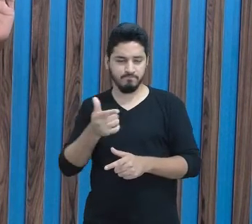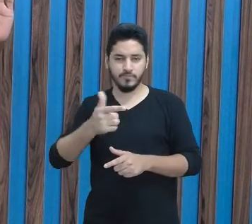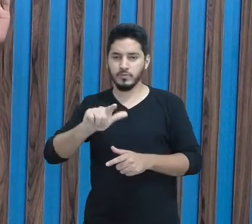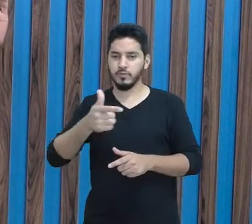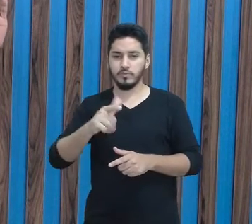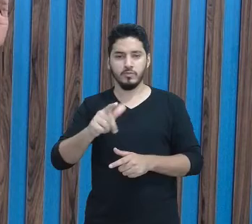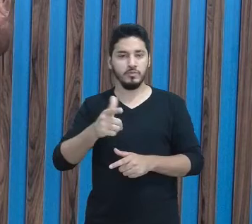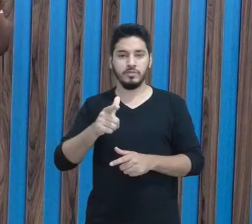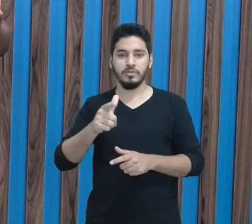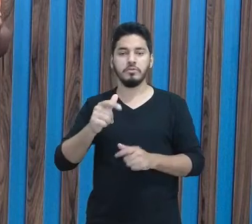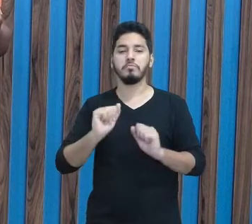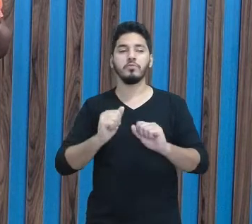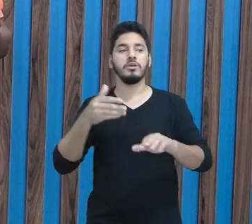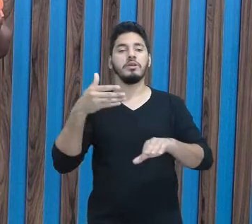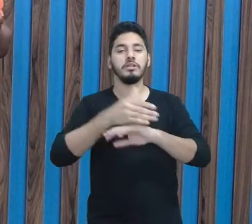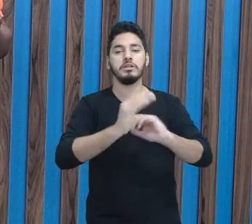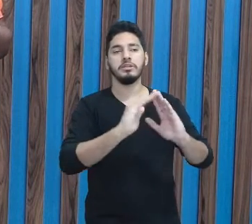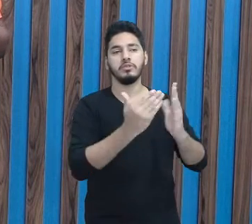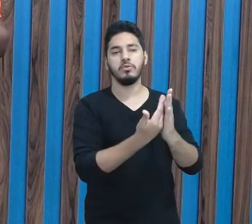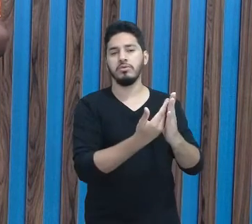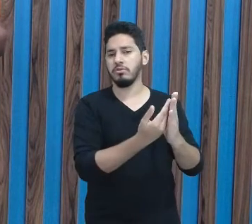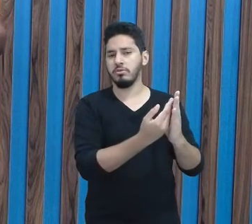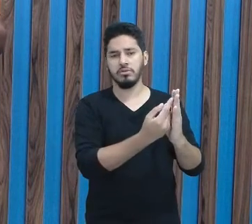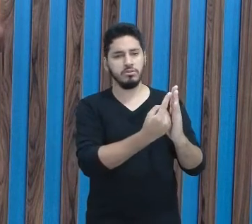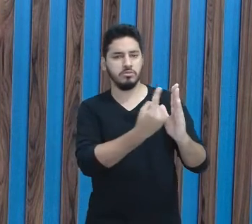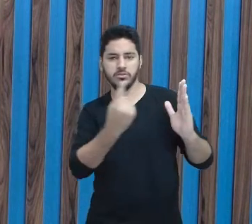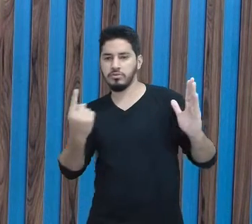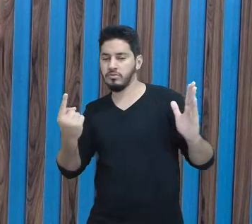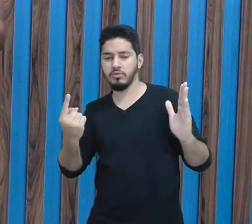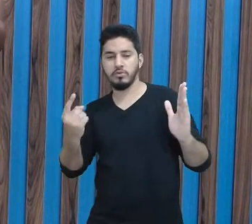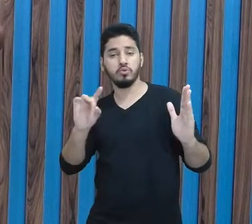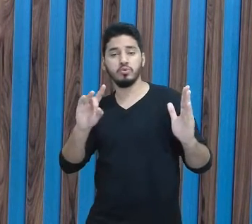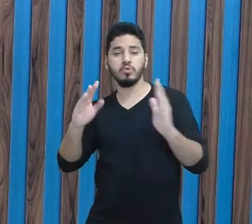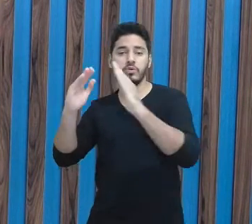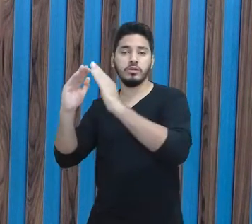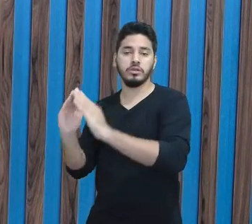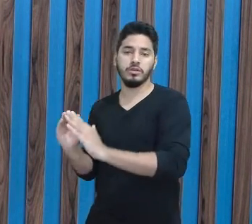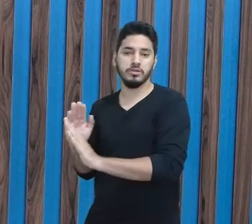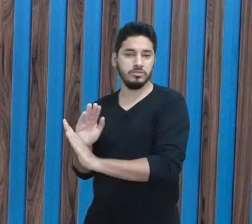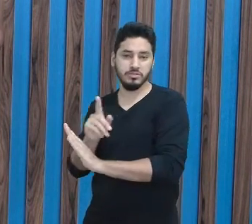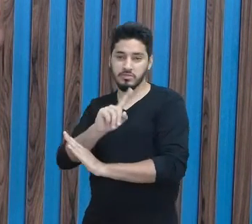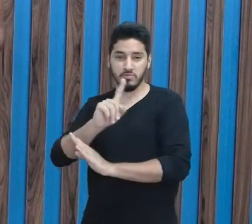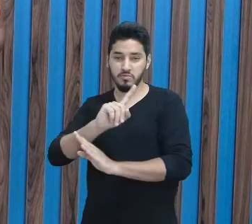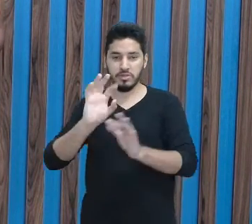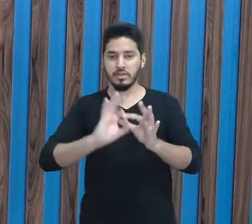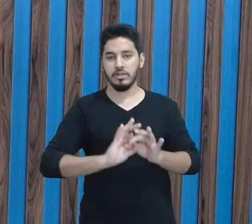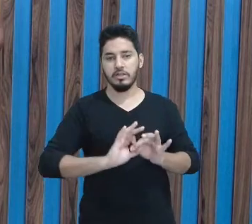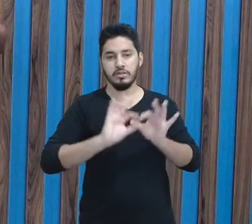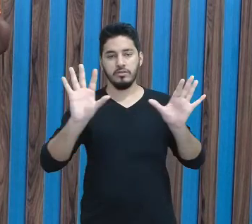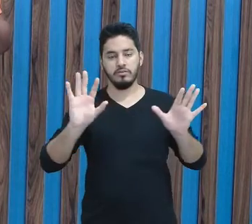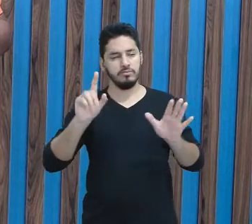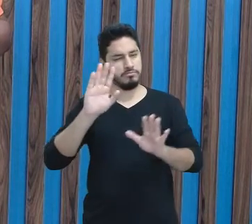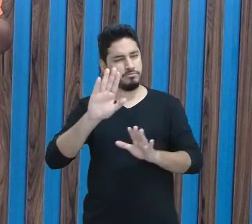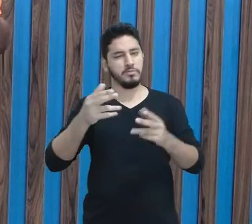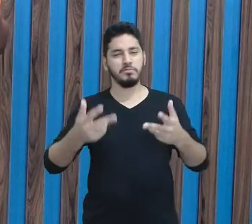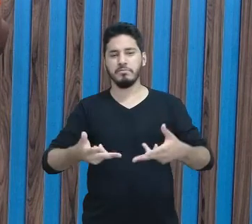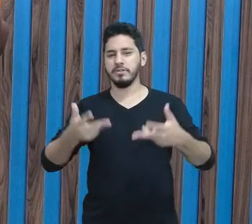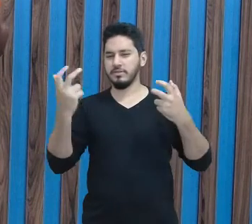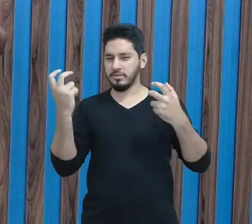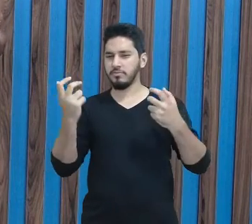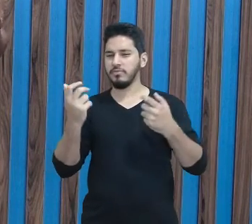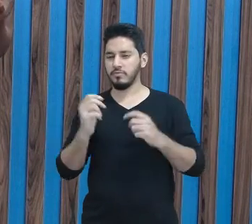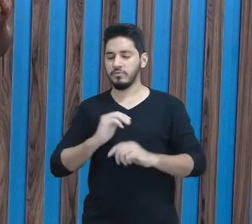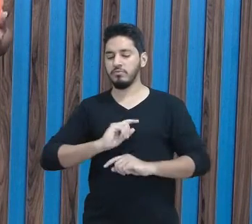tinham acesso à educação. Não era permitido. Então, observe quanta